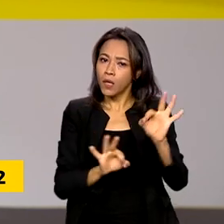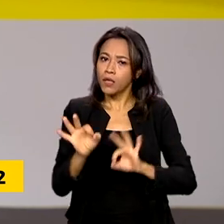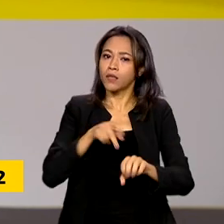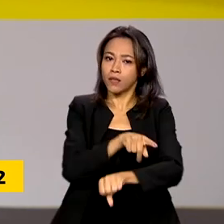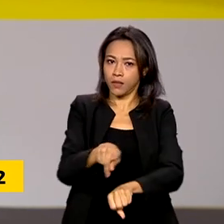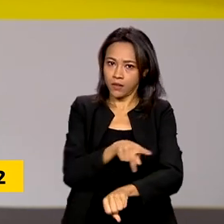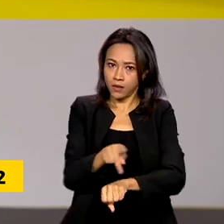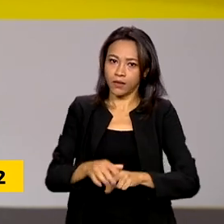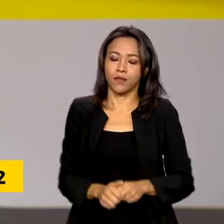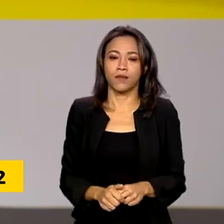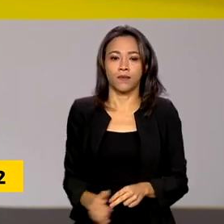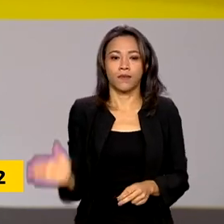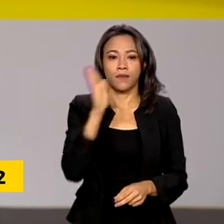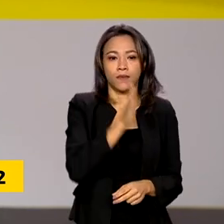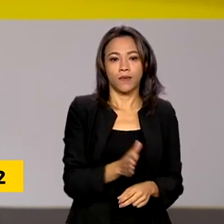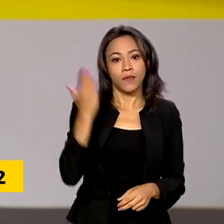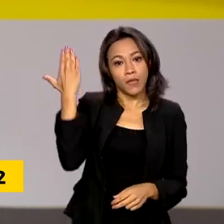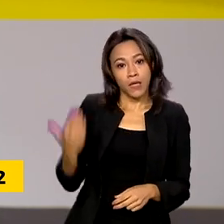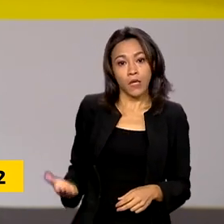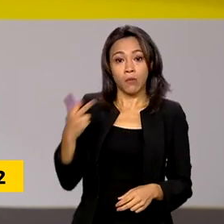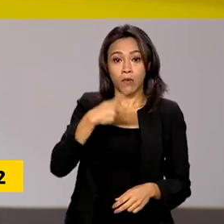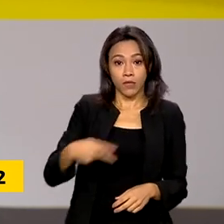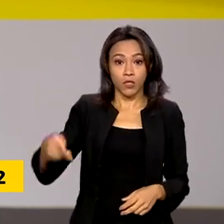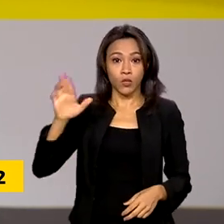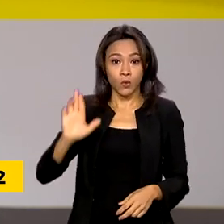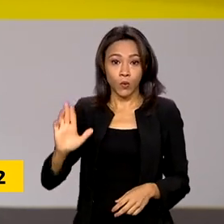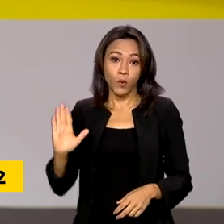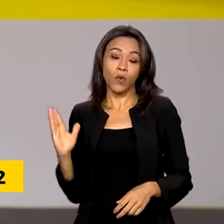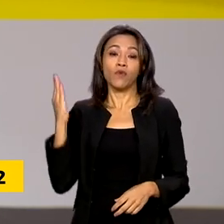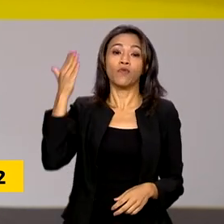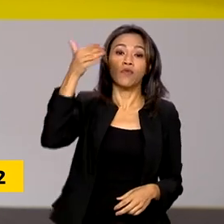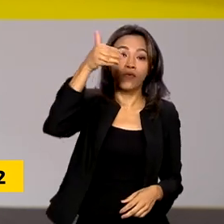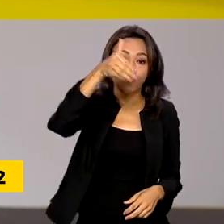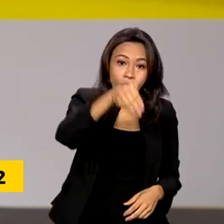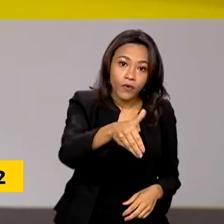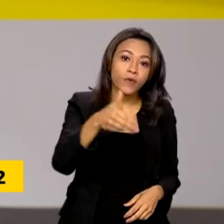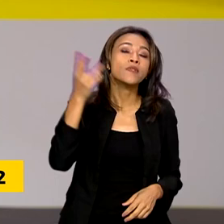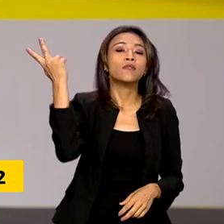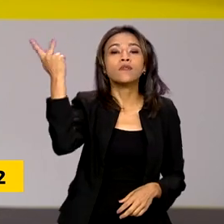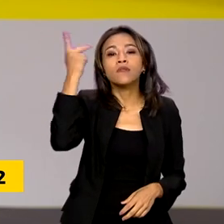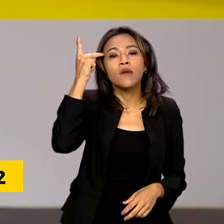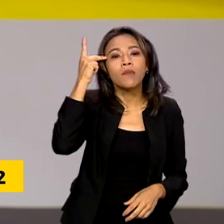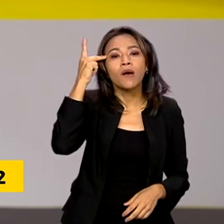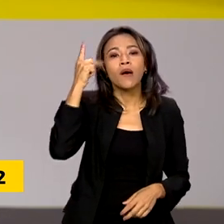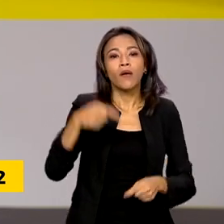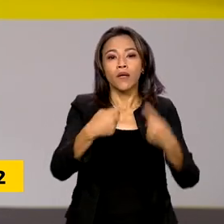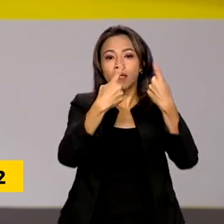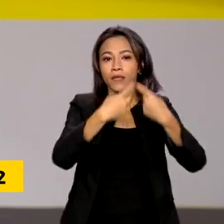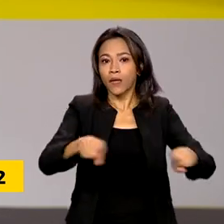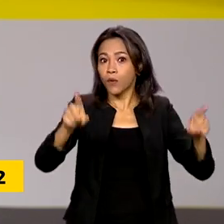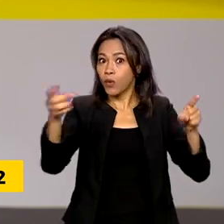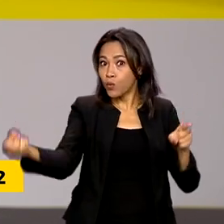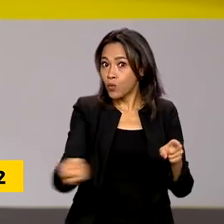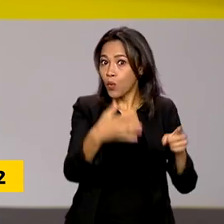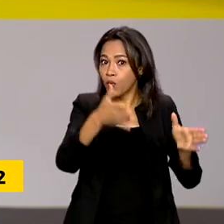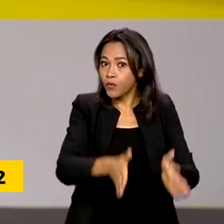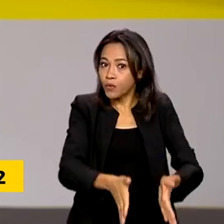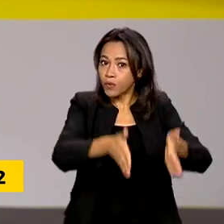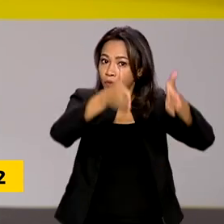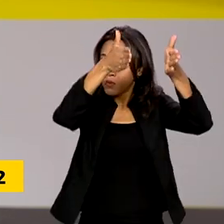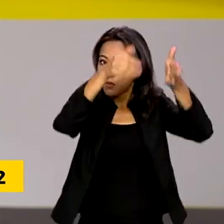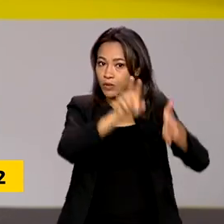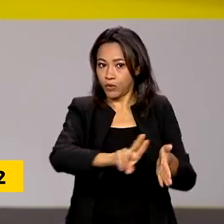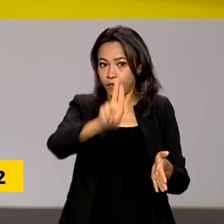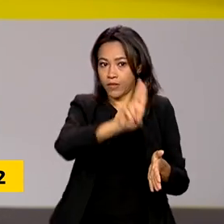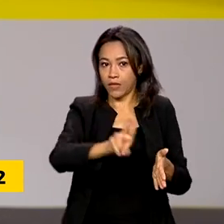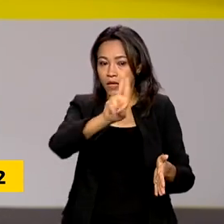O presidente Lula esteve em São Bernardo do Campo e inaugurou um novo prédio da Universidade Federal do ABC. Ele